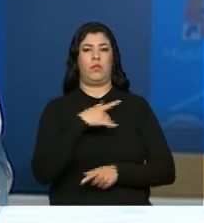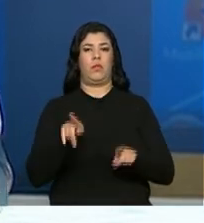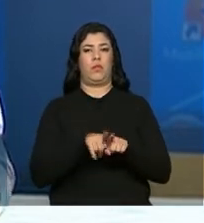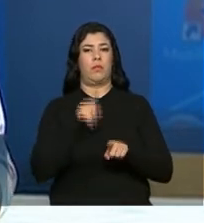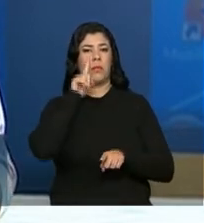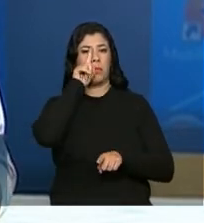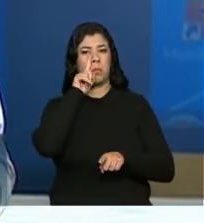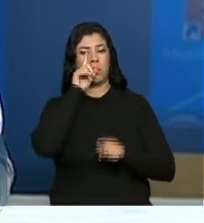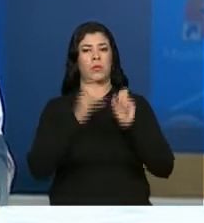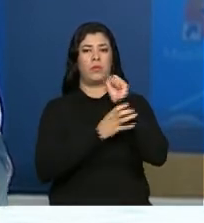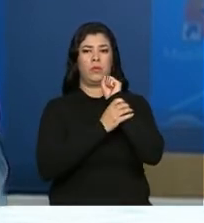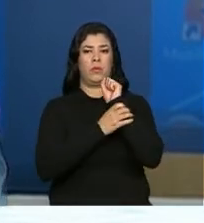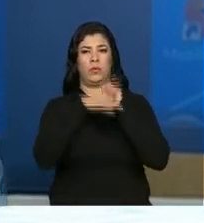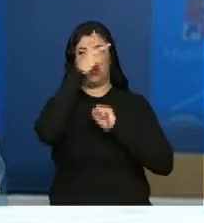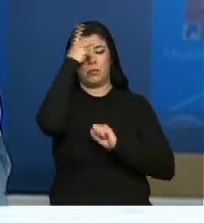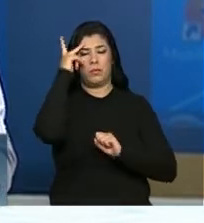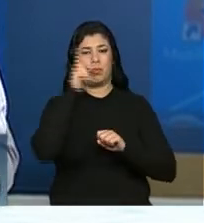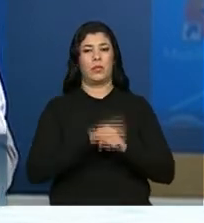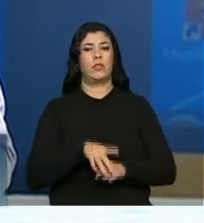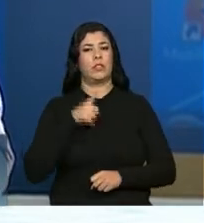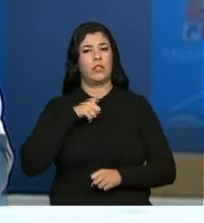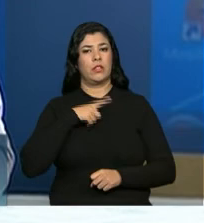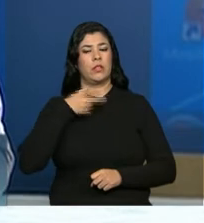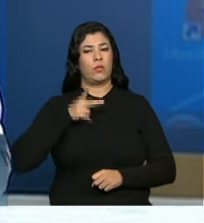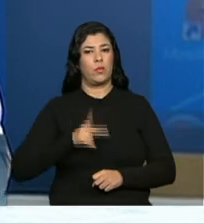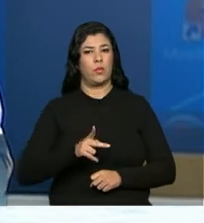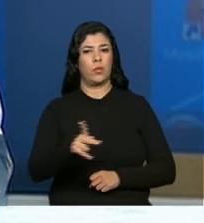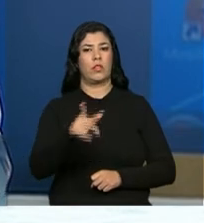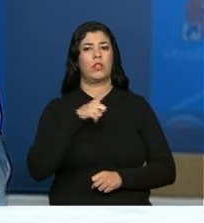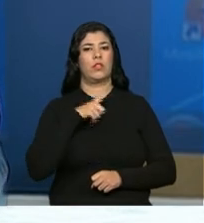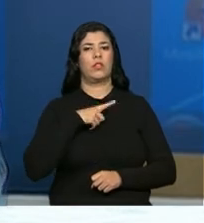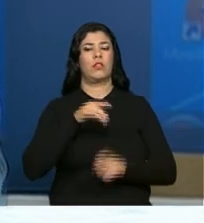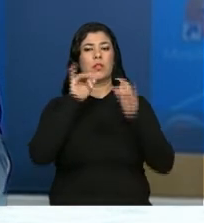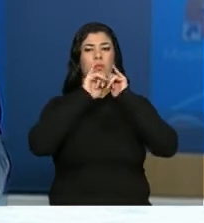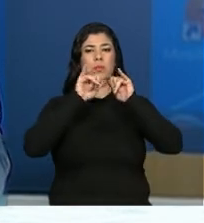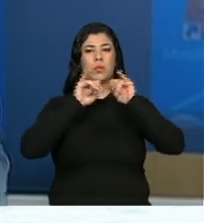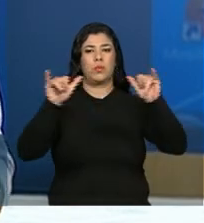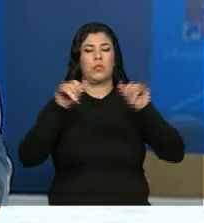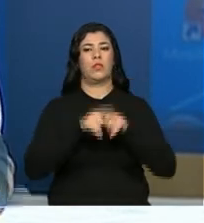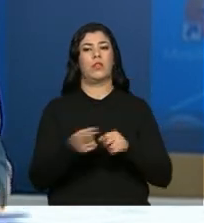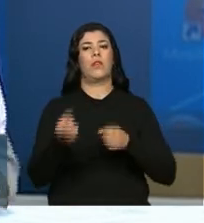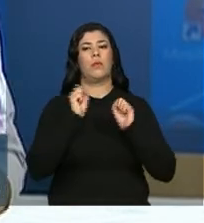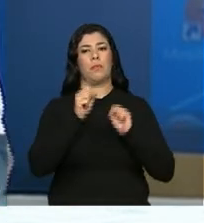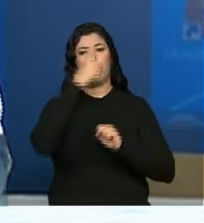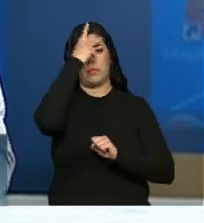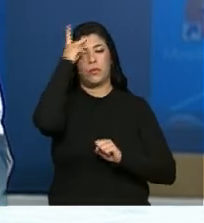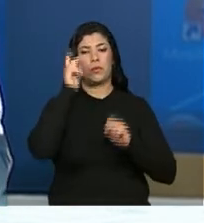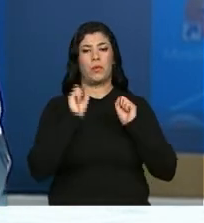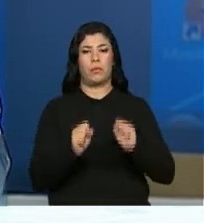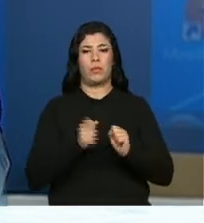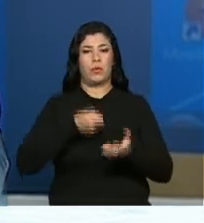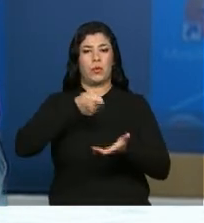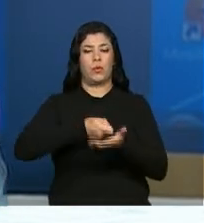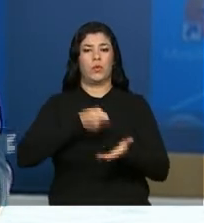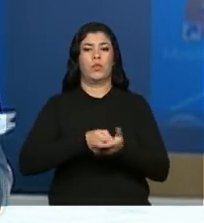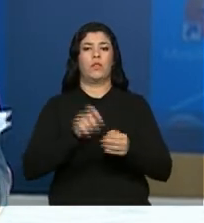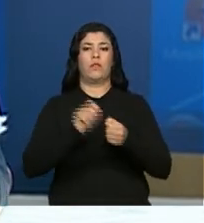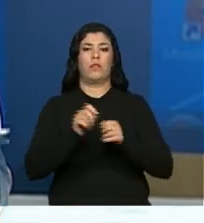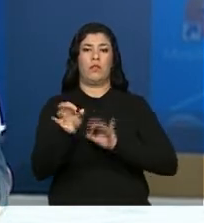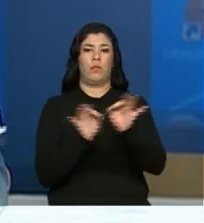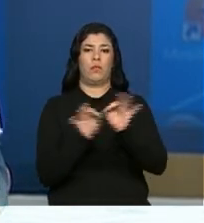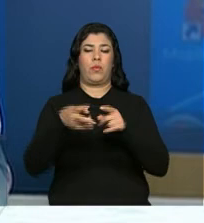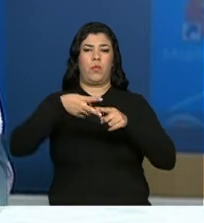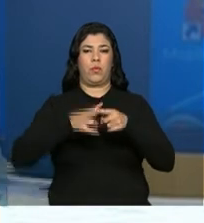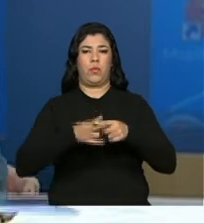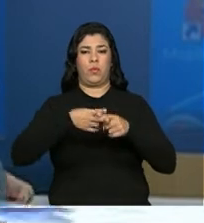segurança desse consumidor. Mas enquanto durar o risco que originou o chamado do recall, o consumidor pode exigir a realização do serviço, o reparo da